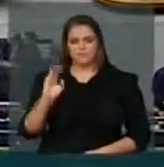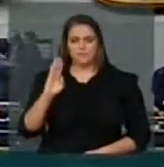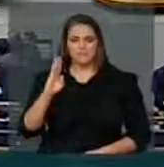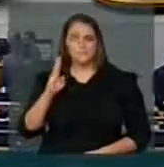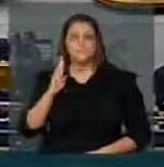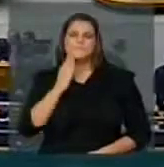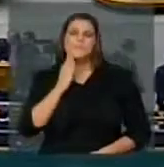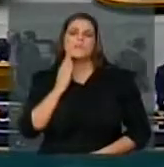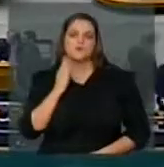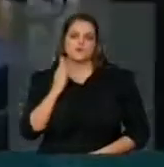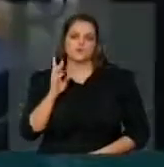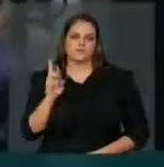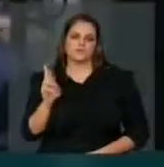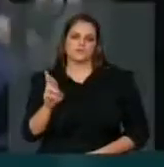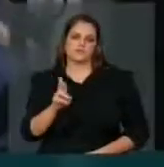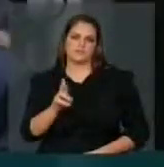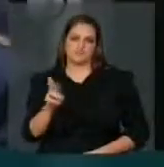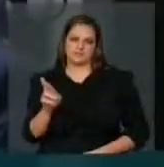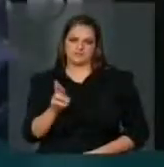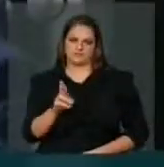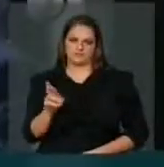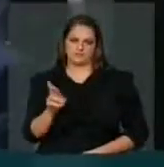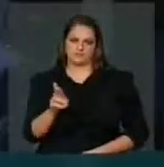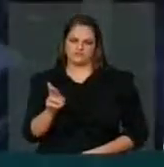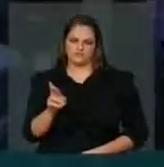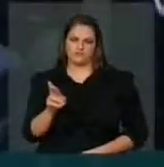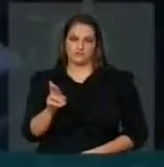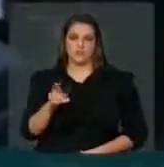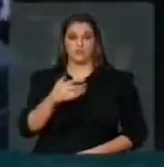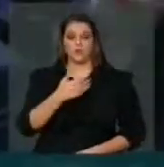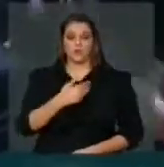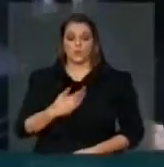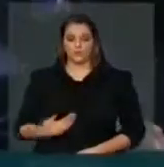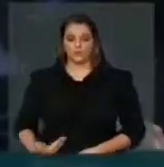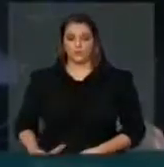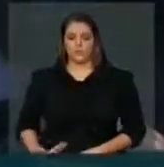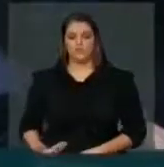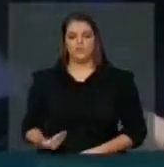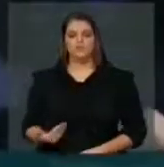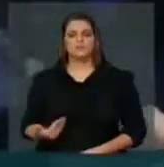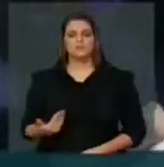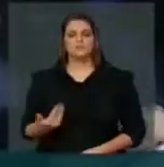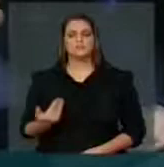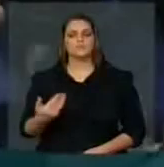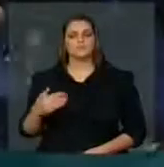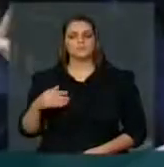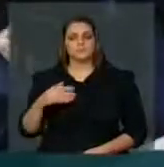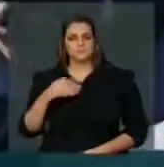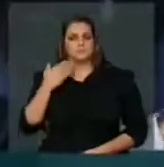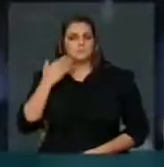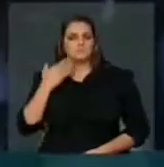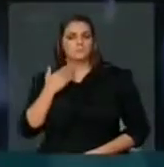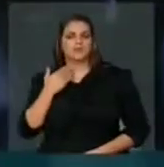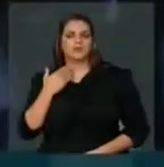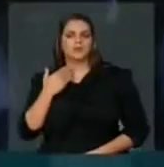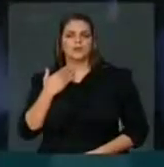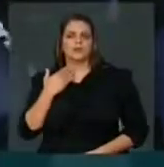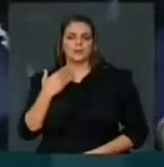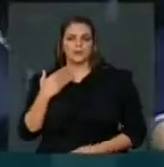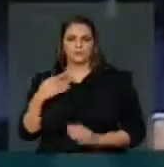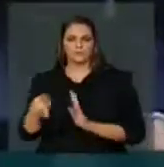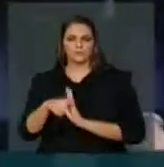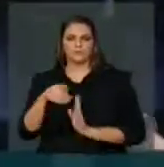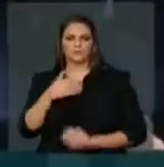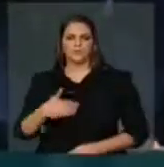reais. Segundo lugar, dizer que o governo, através dos bancos públicos, pode baixar a